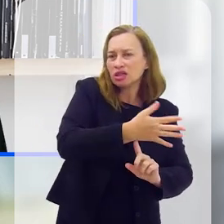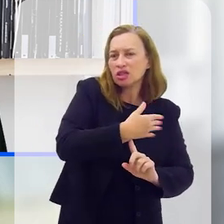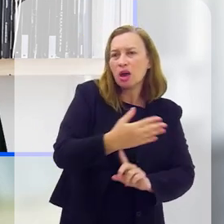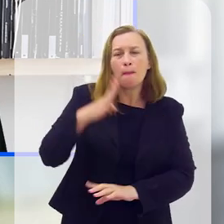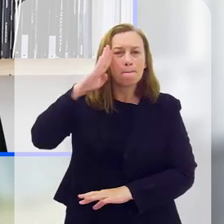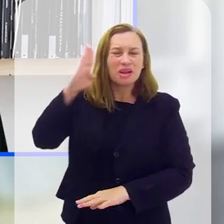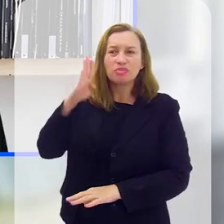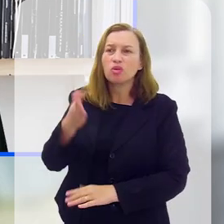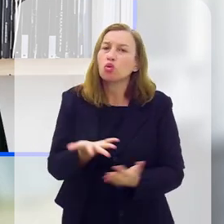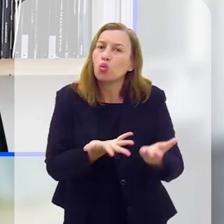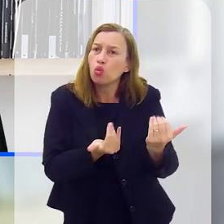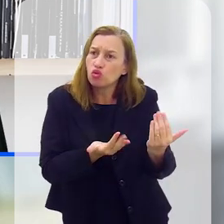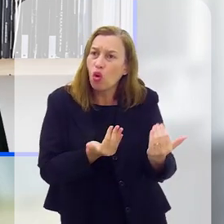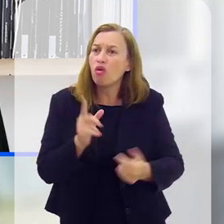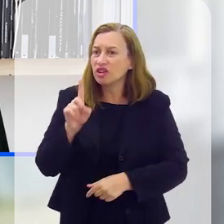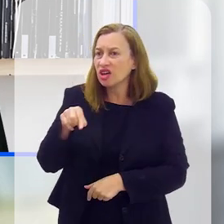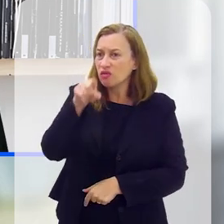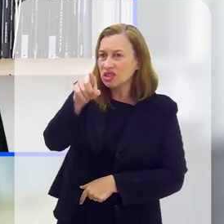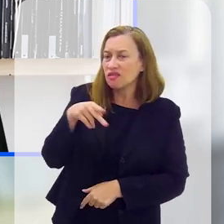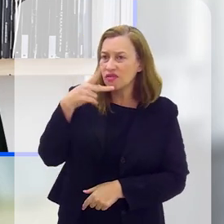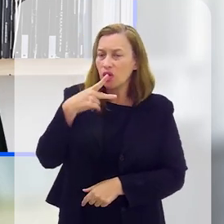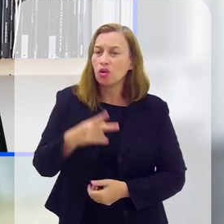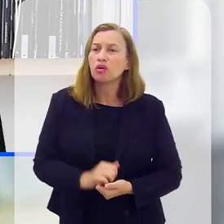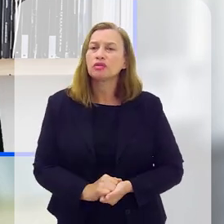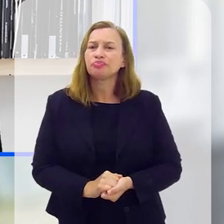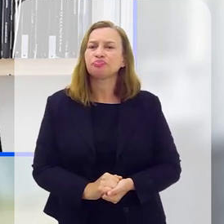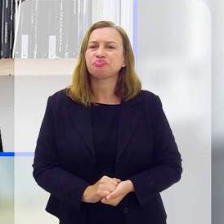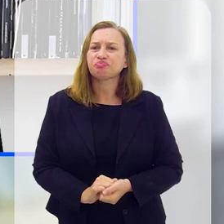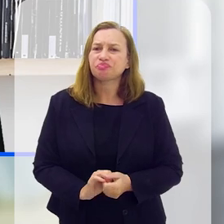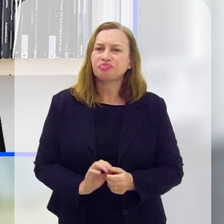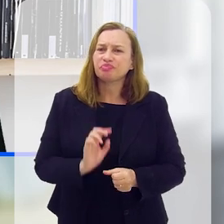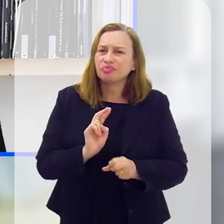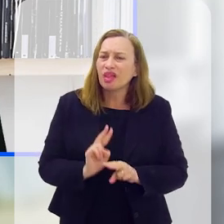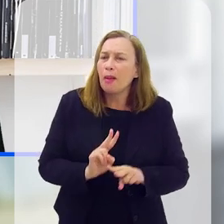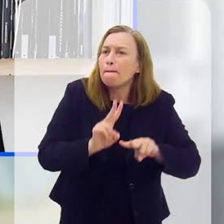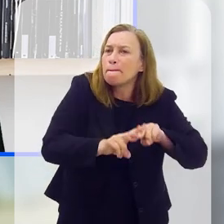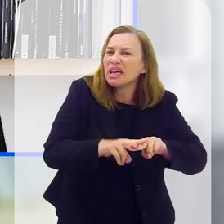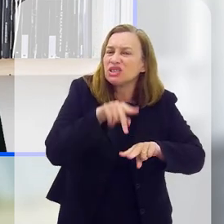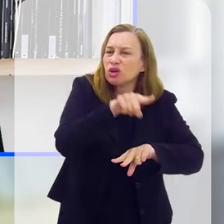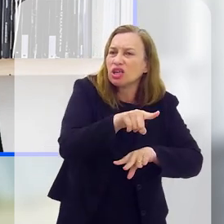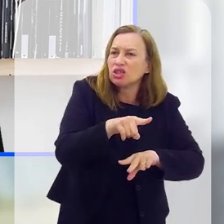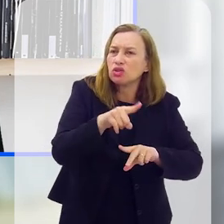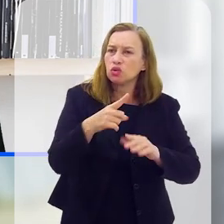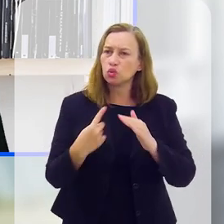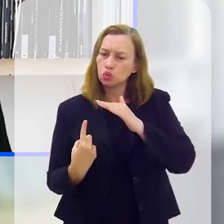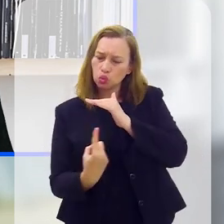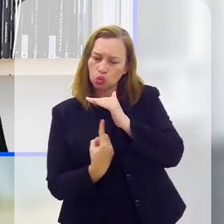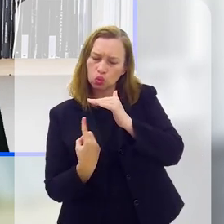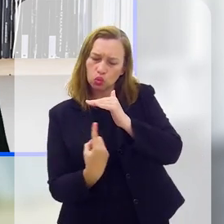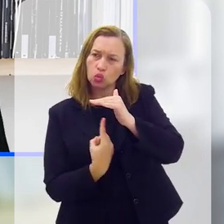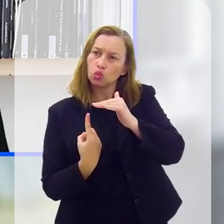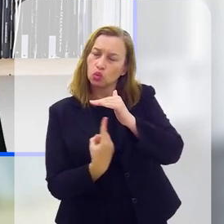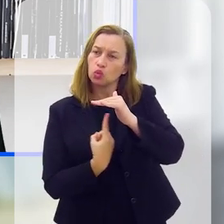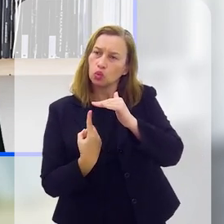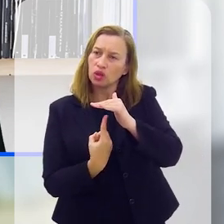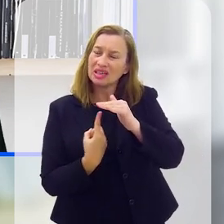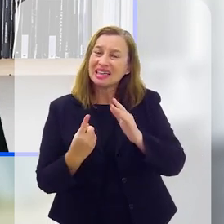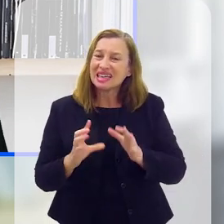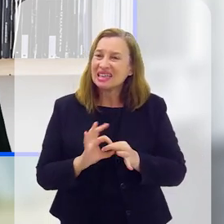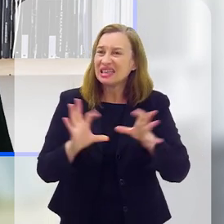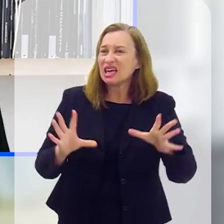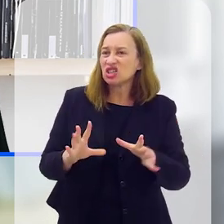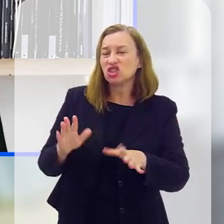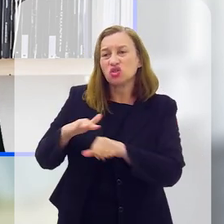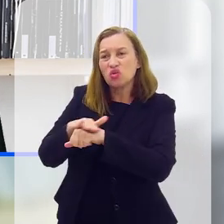tecnologia, principalmente com os jovens, como você falou aí, ficam presos, imersos ali no seu mundinho, ali no quarto,